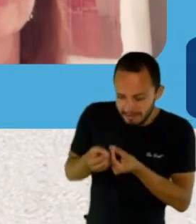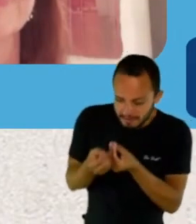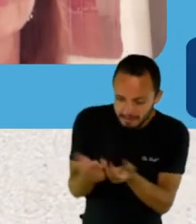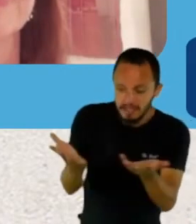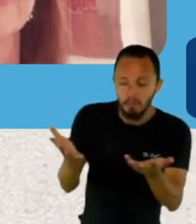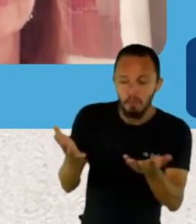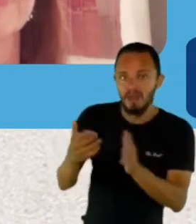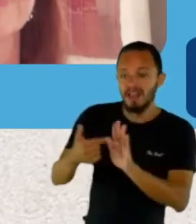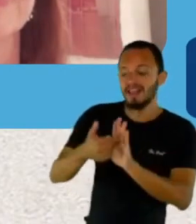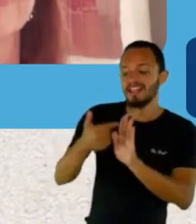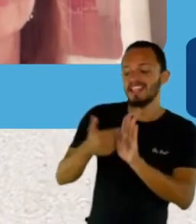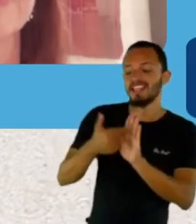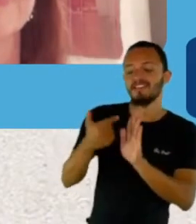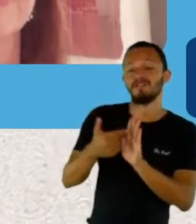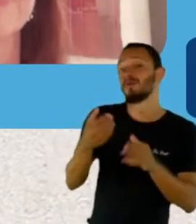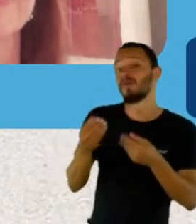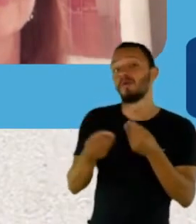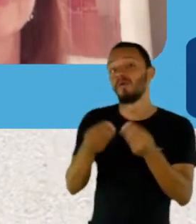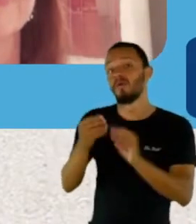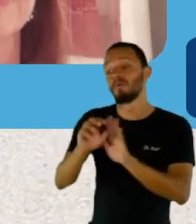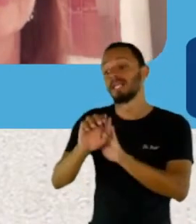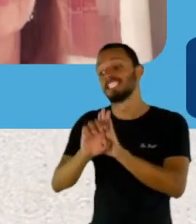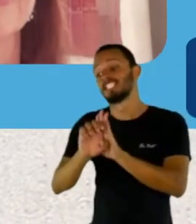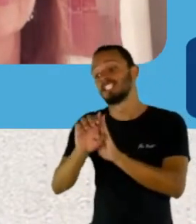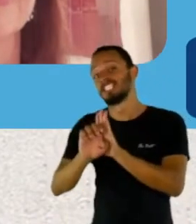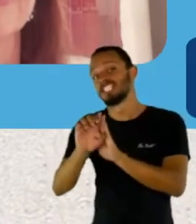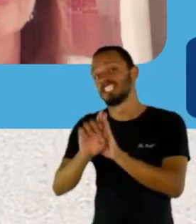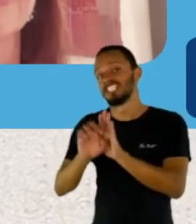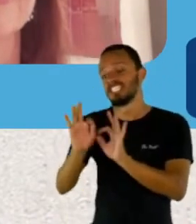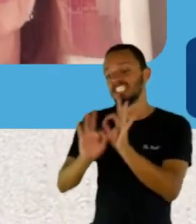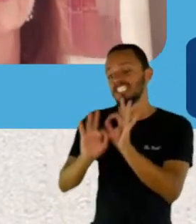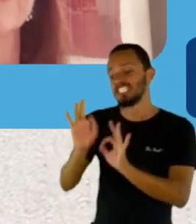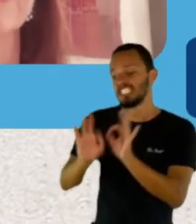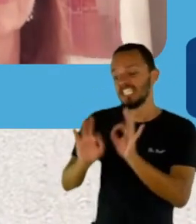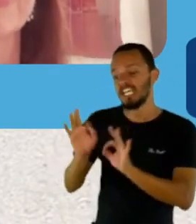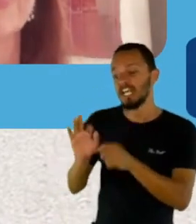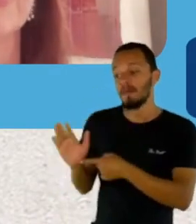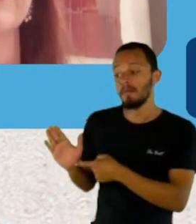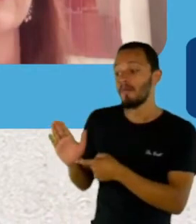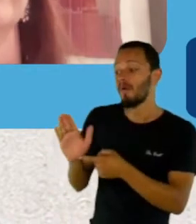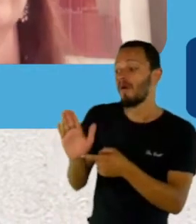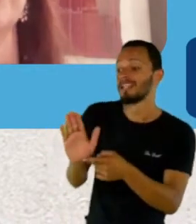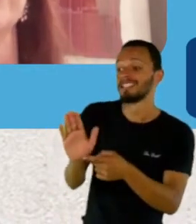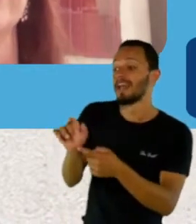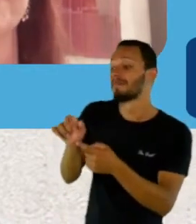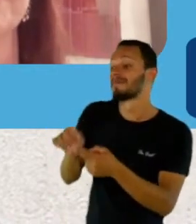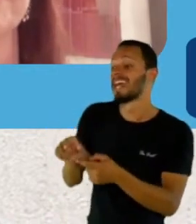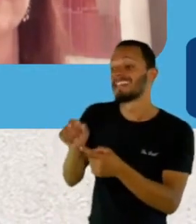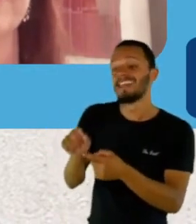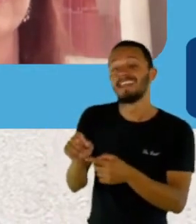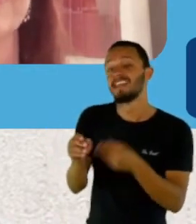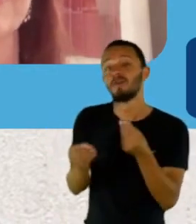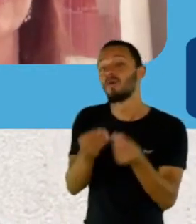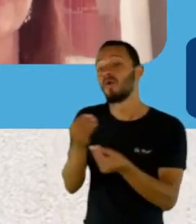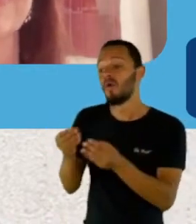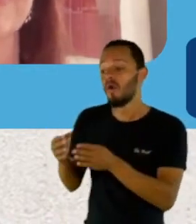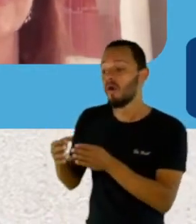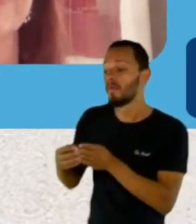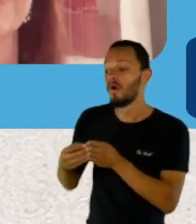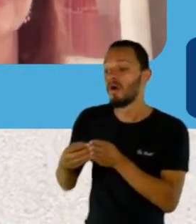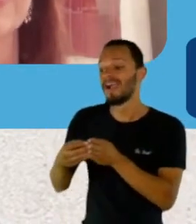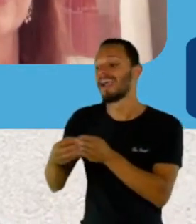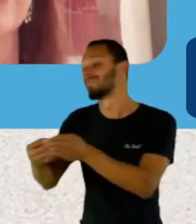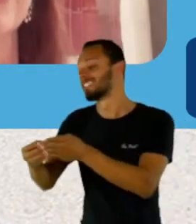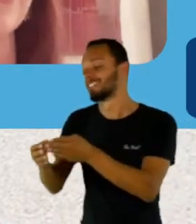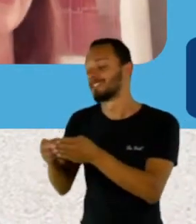editam o livro, como que você mandou os exemplares, para quem, como é que foi esse caminho do livro até ser impresso